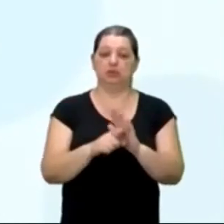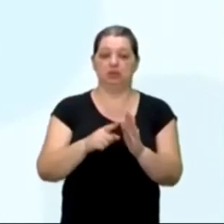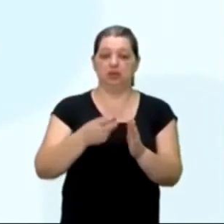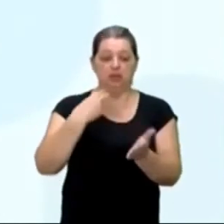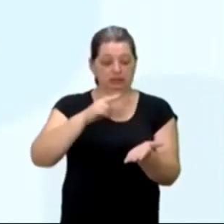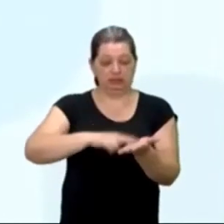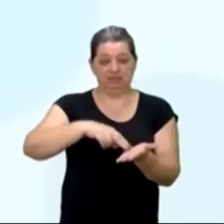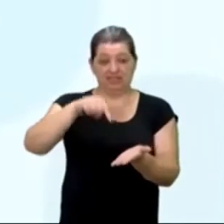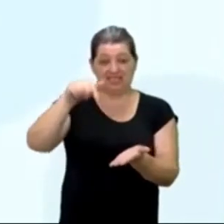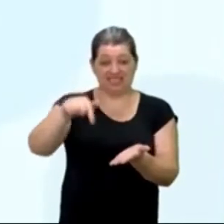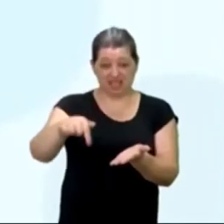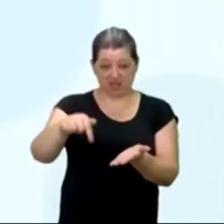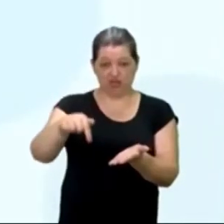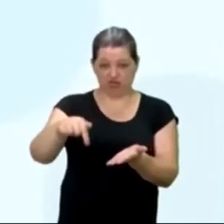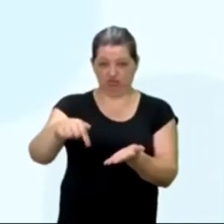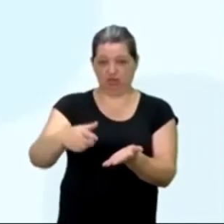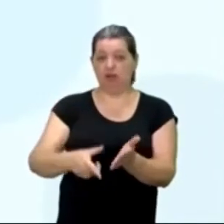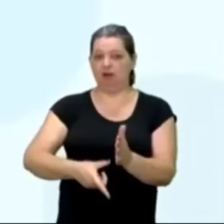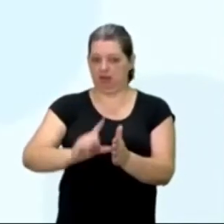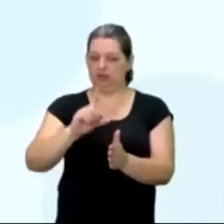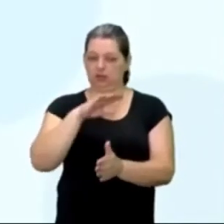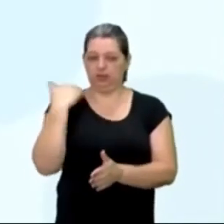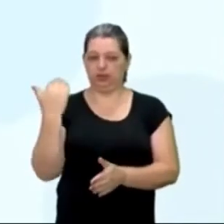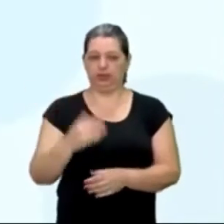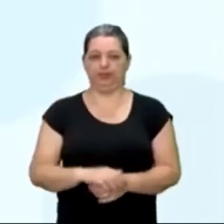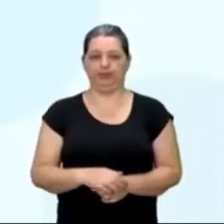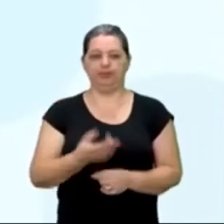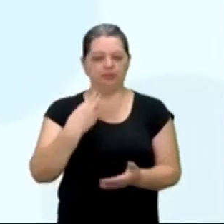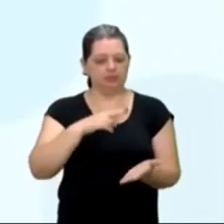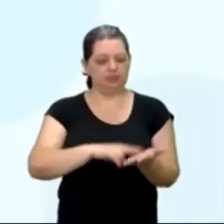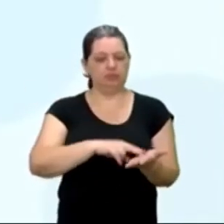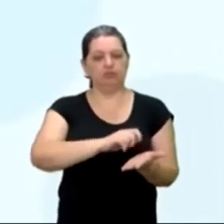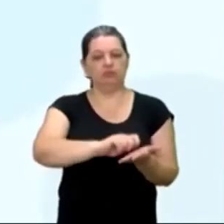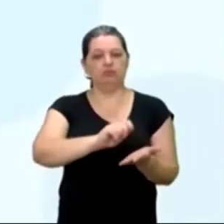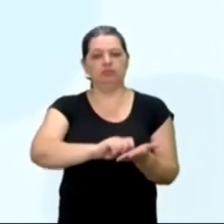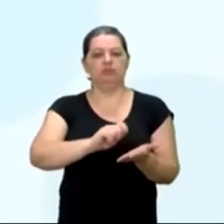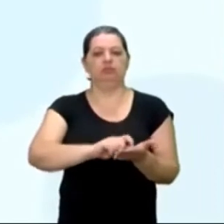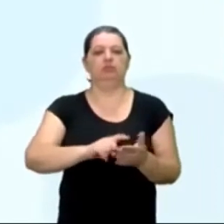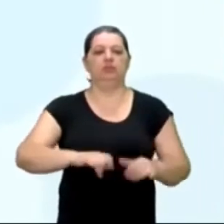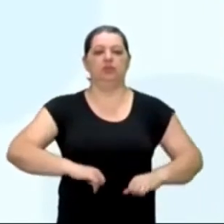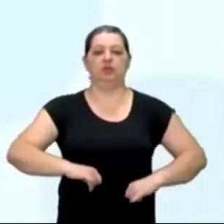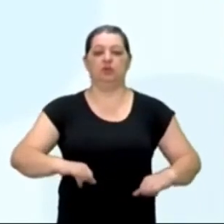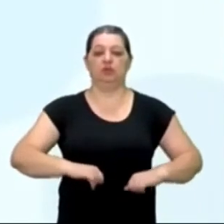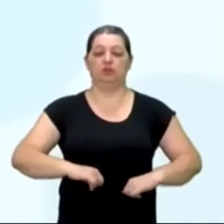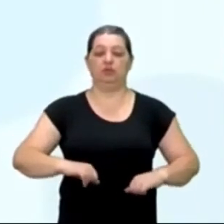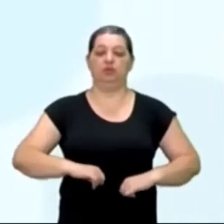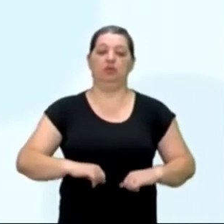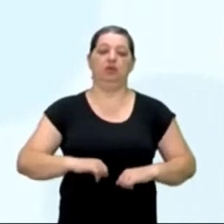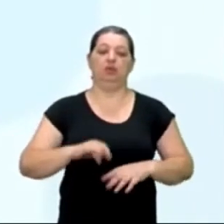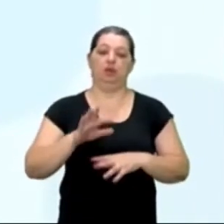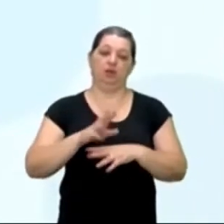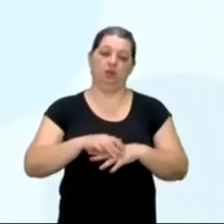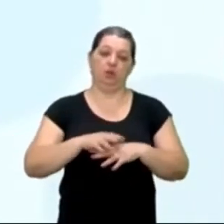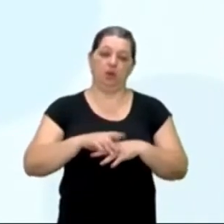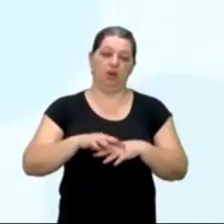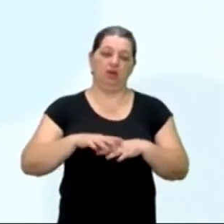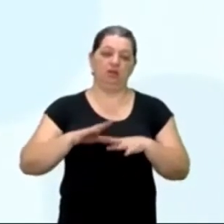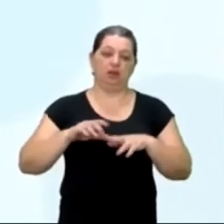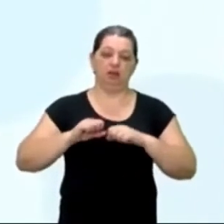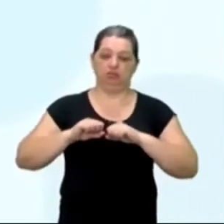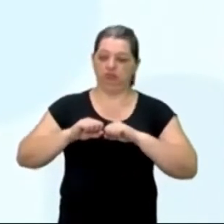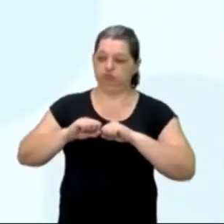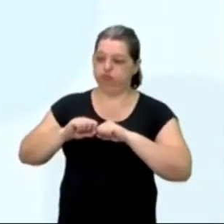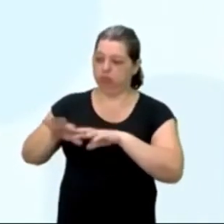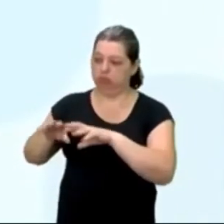cartas antes de morrer. Em carta, diz que sofria de doença contagiosa. Mas não sabemos que